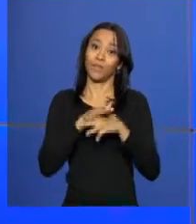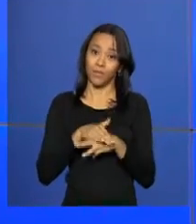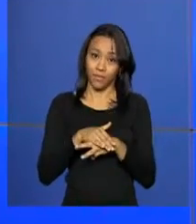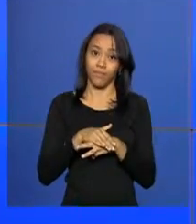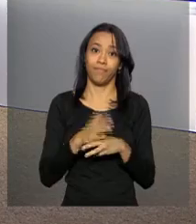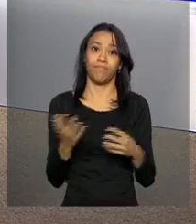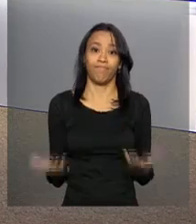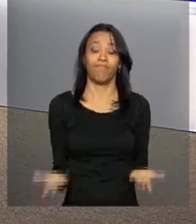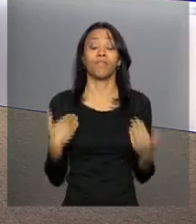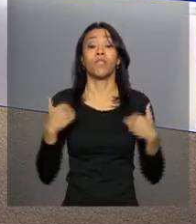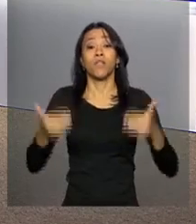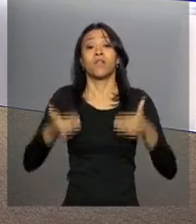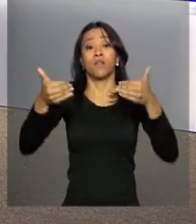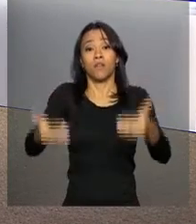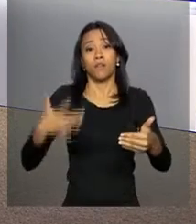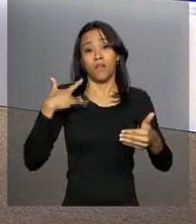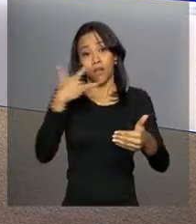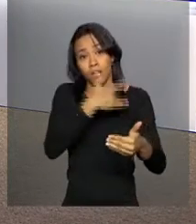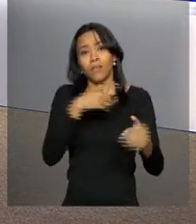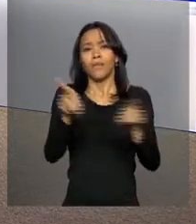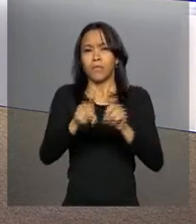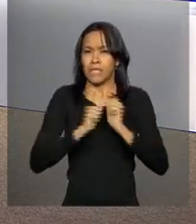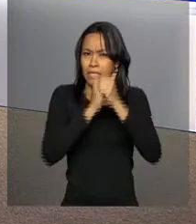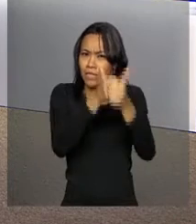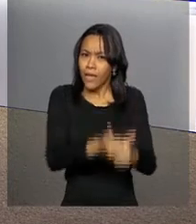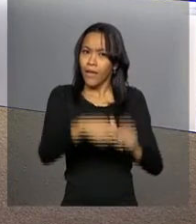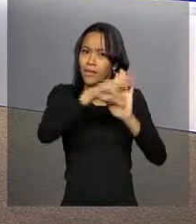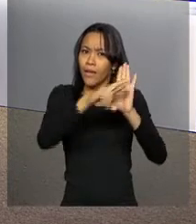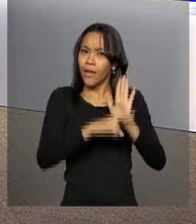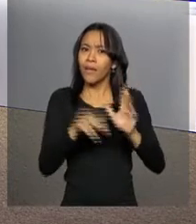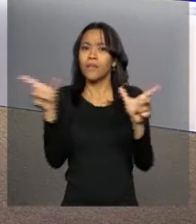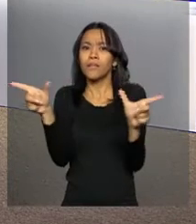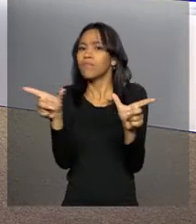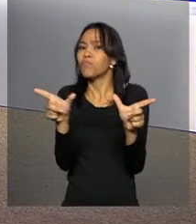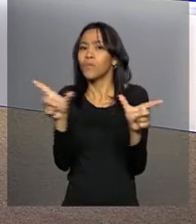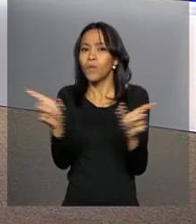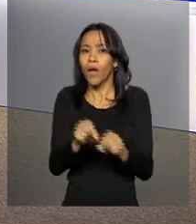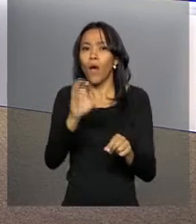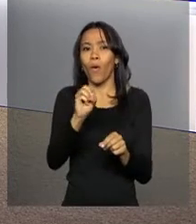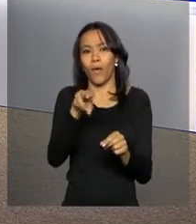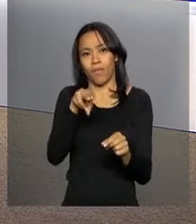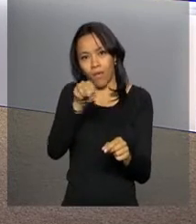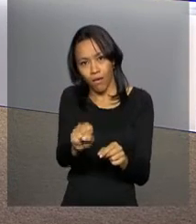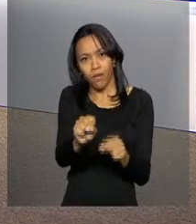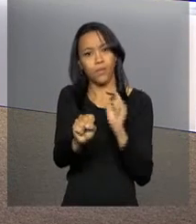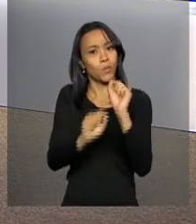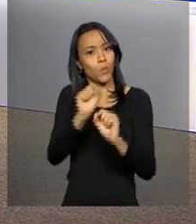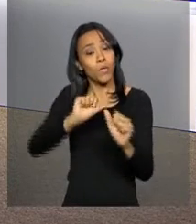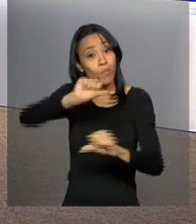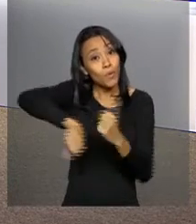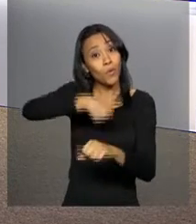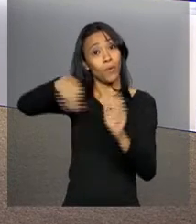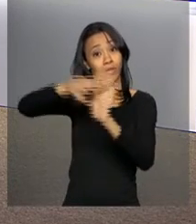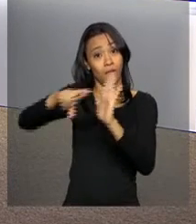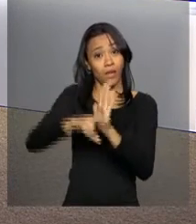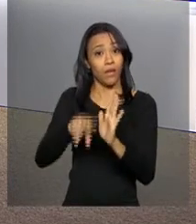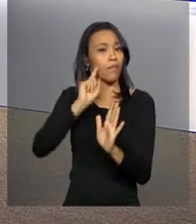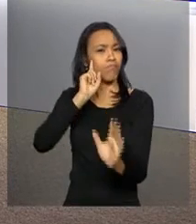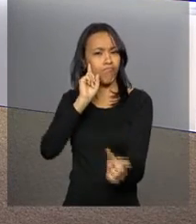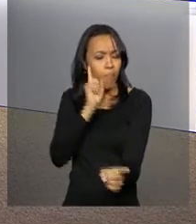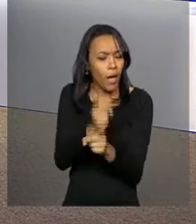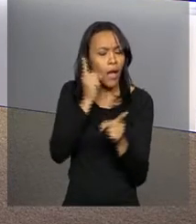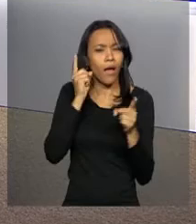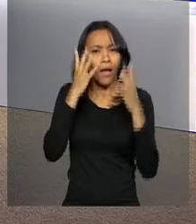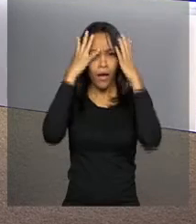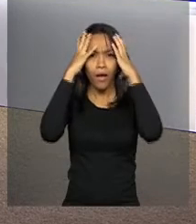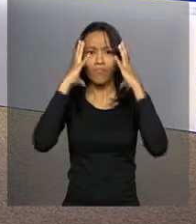zika. E o Ministério da Saúde seguiu o protocolo da Organização Mundial de Saúde e modificou os parâmetros para identificar a